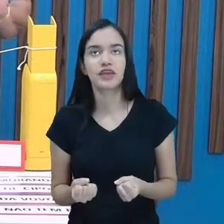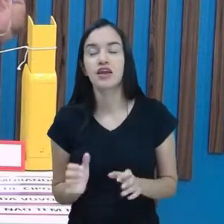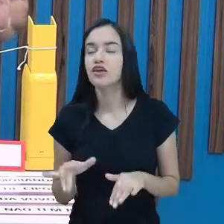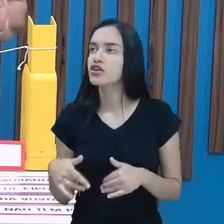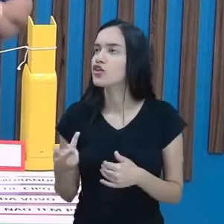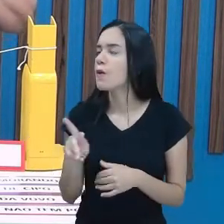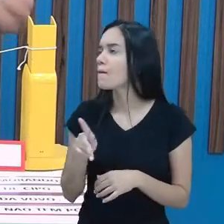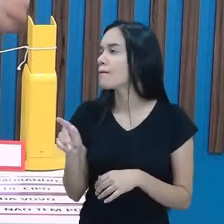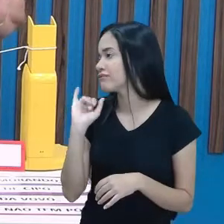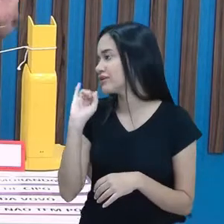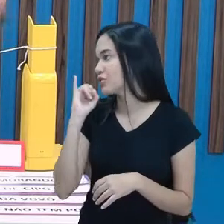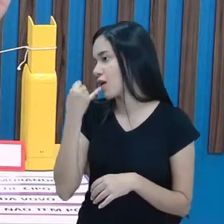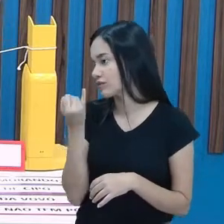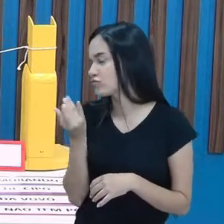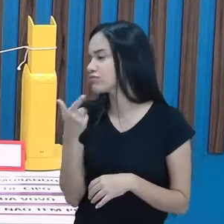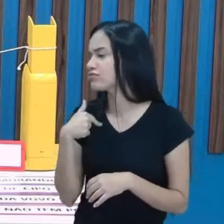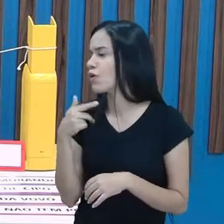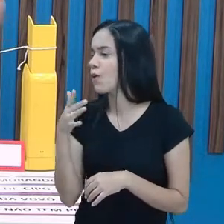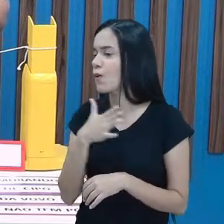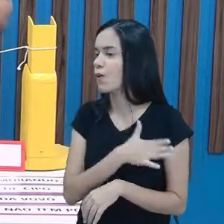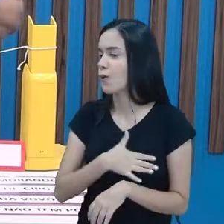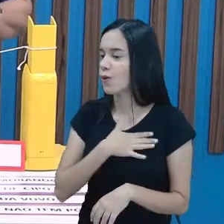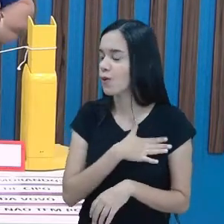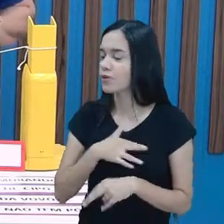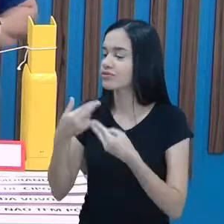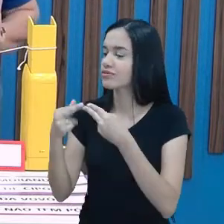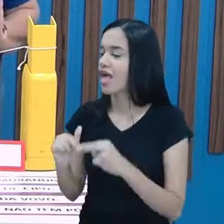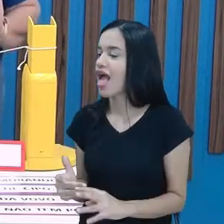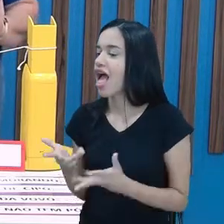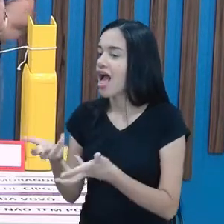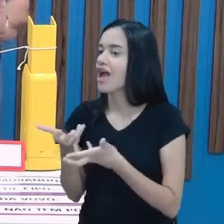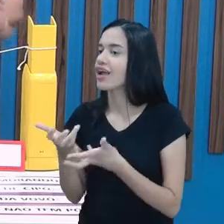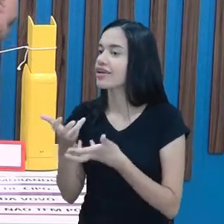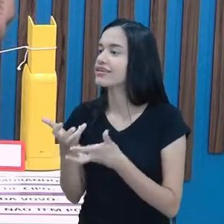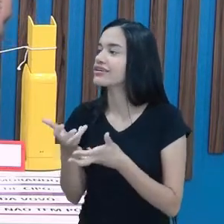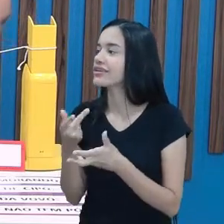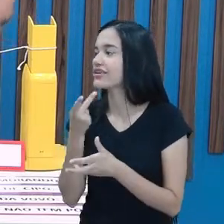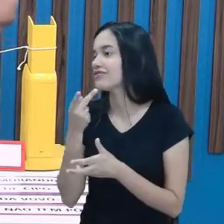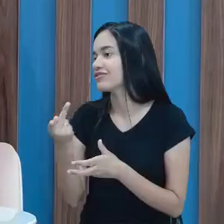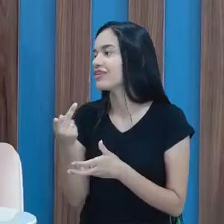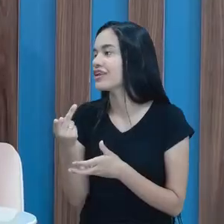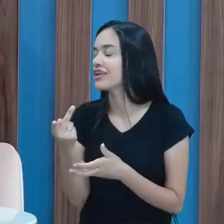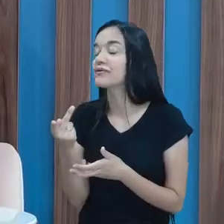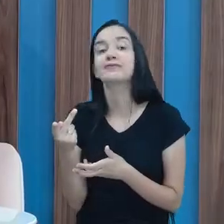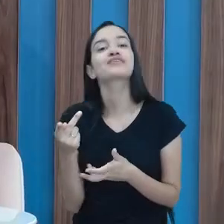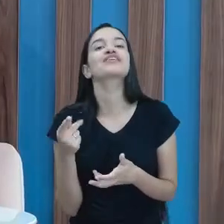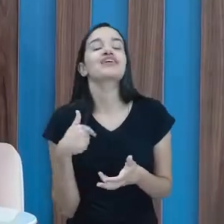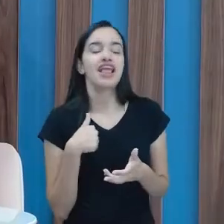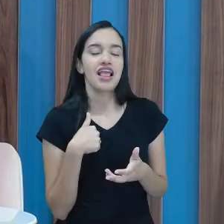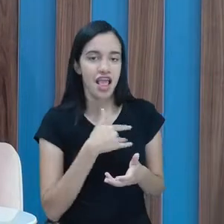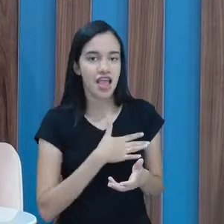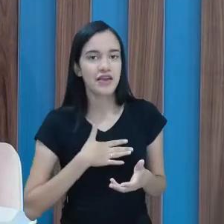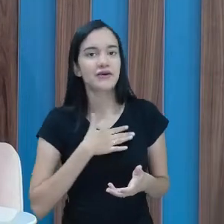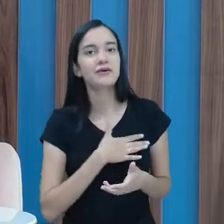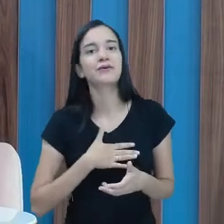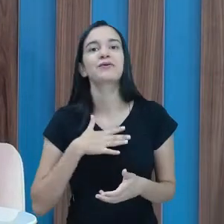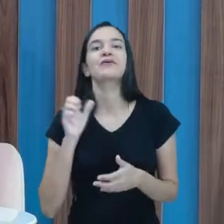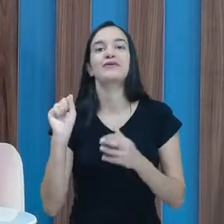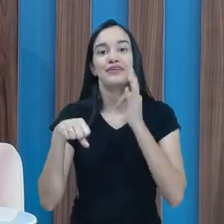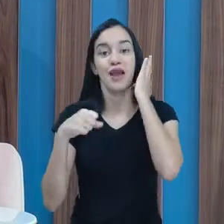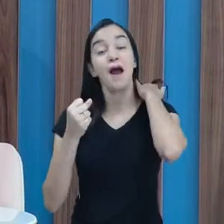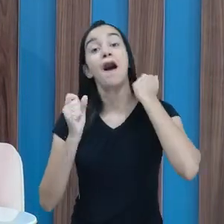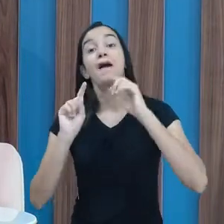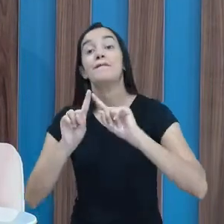Professora Josi, a senhora gosta de alguma parlenda? Quer recitar alguma parlenda antes de começar? Eu gosto sim, mas a